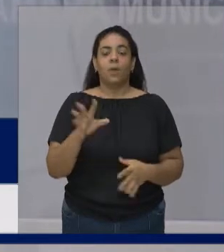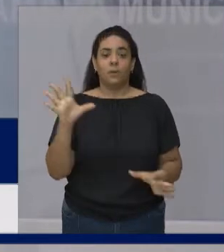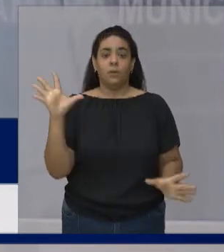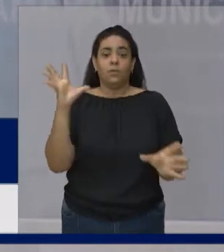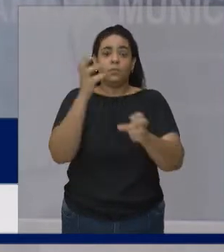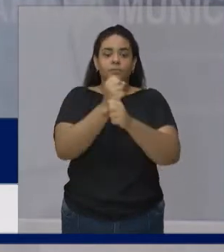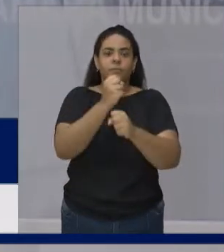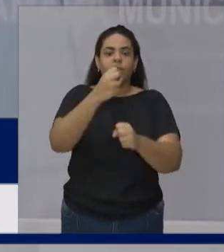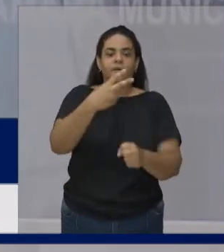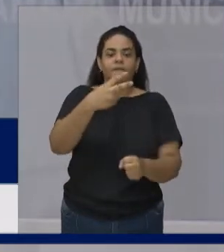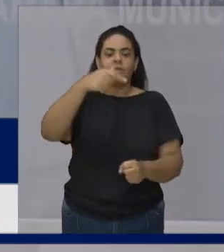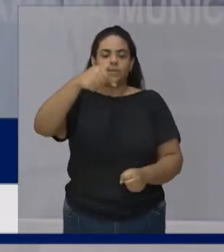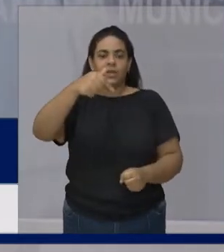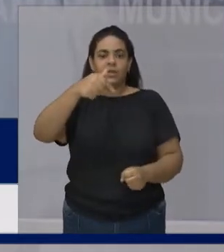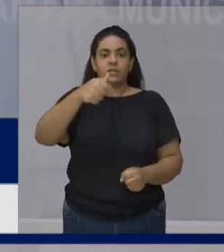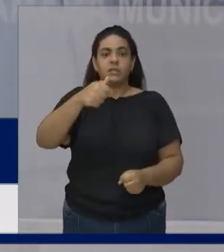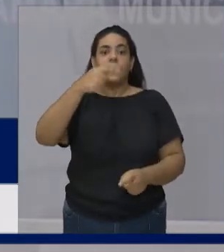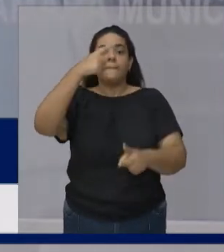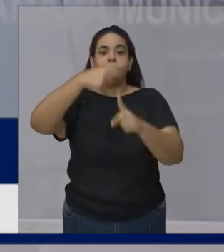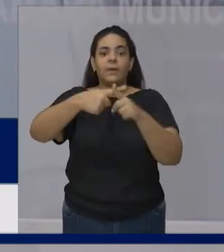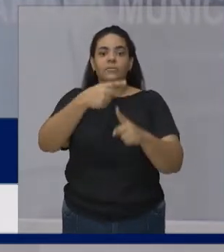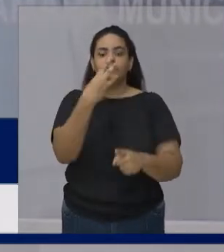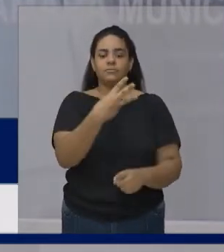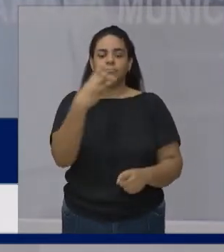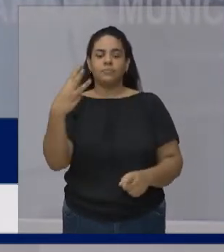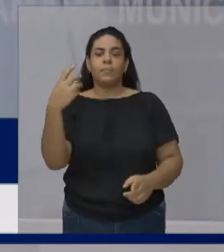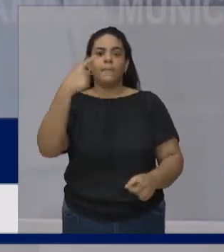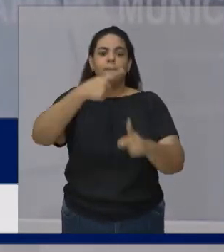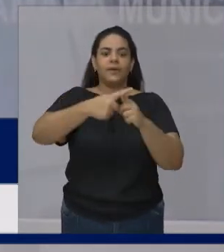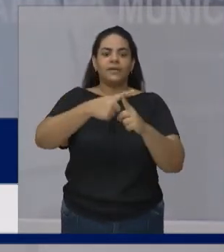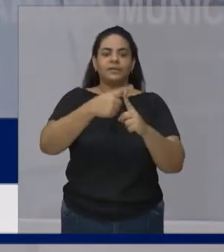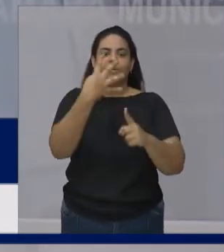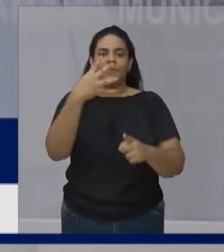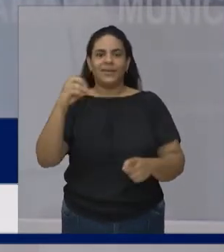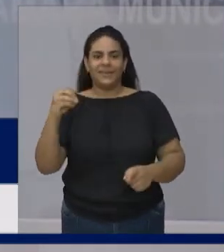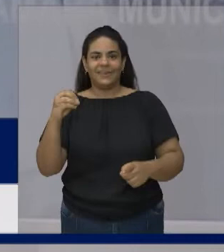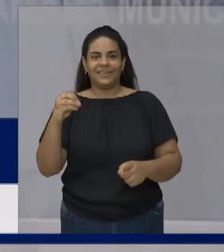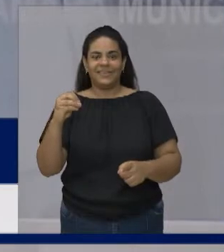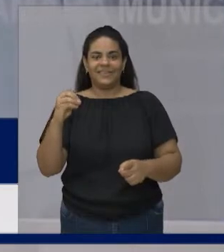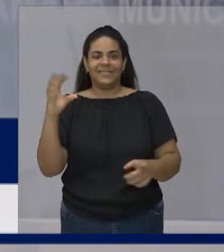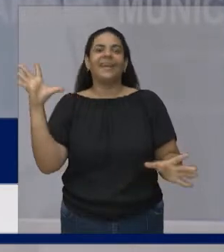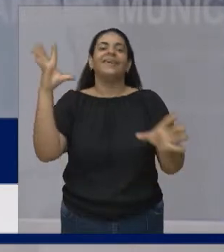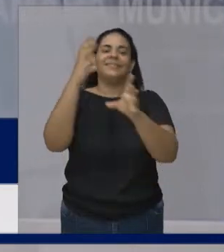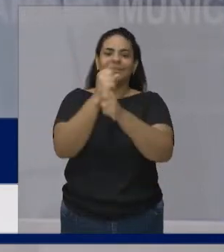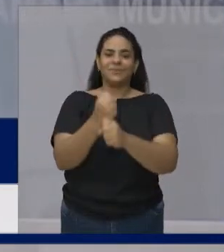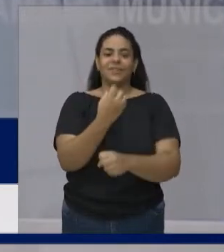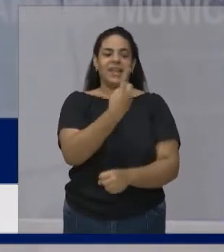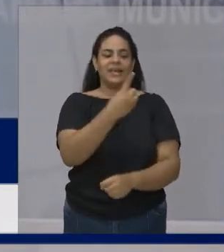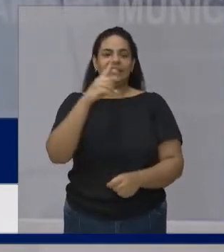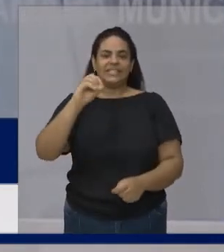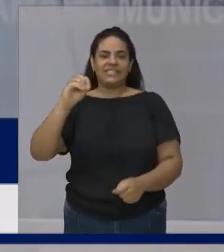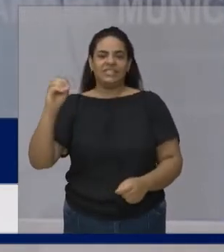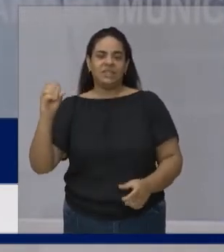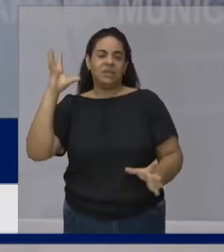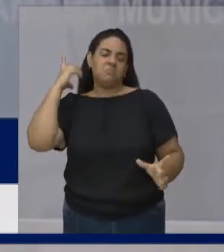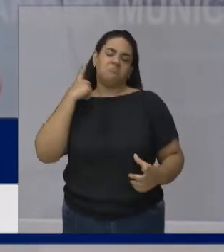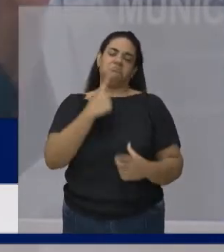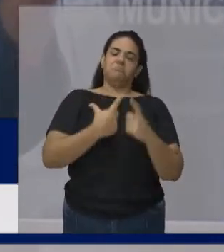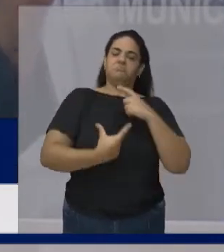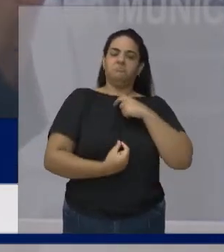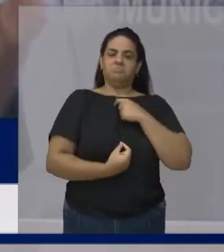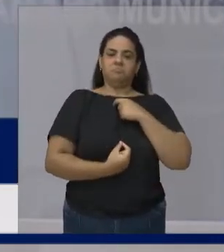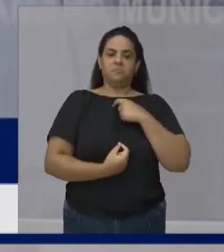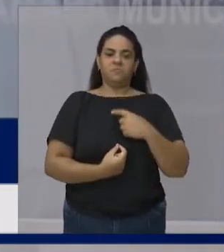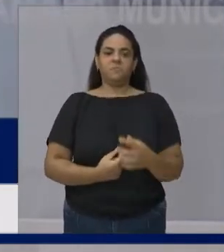33 e 40 100, agora sim São 100 medalhas De